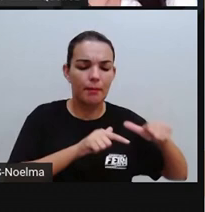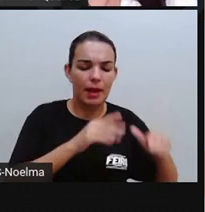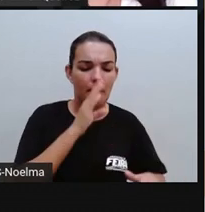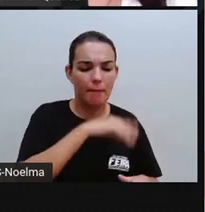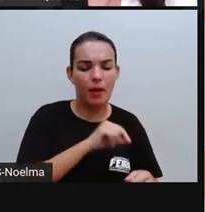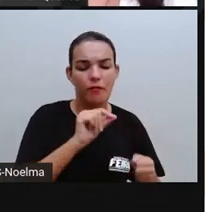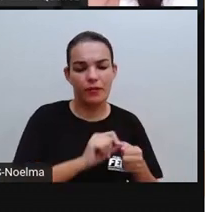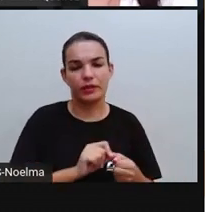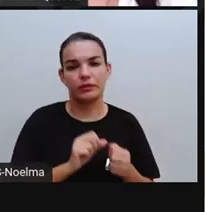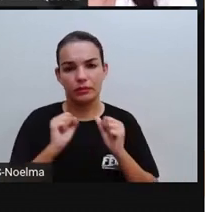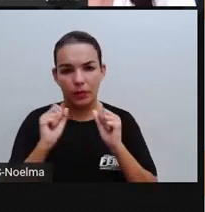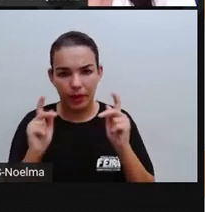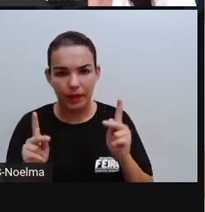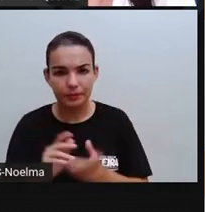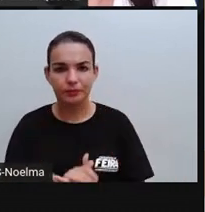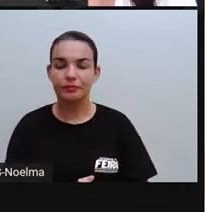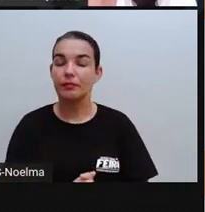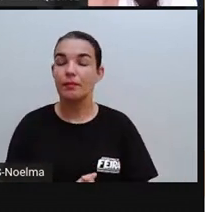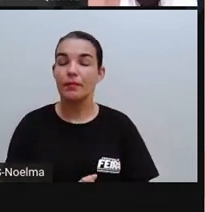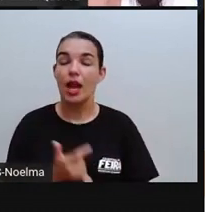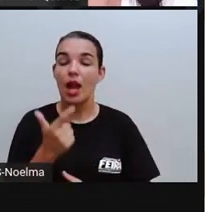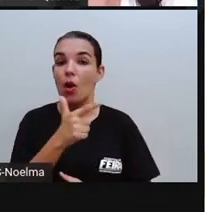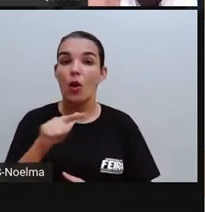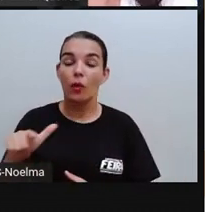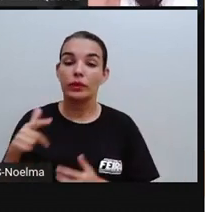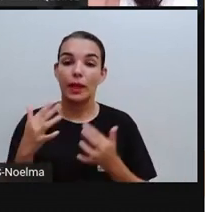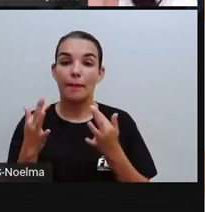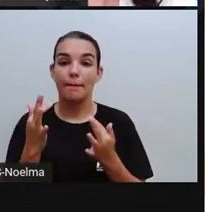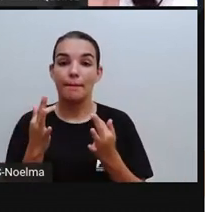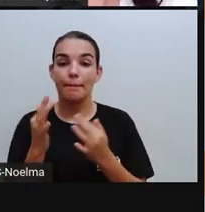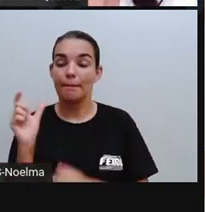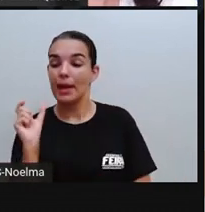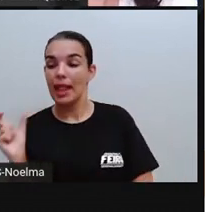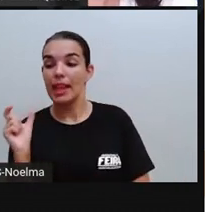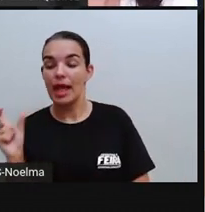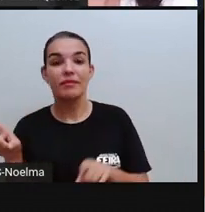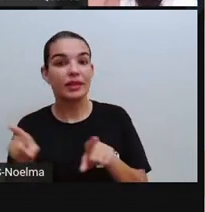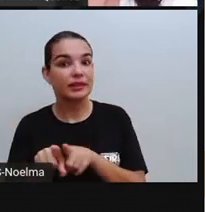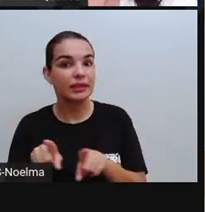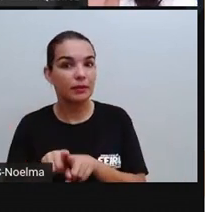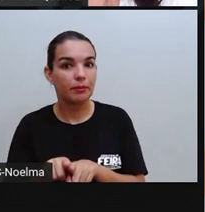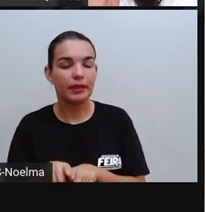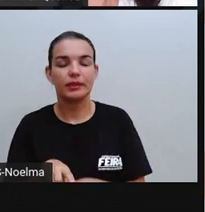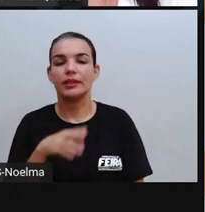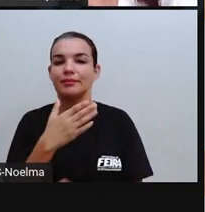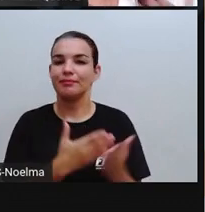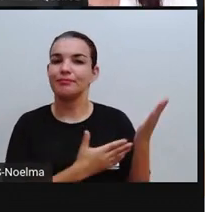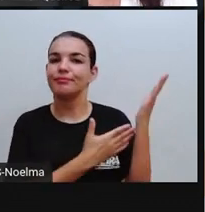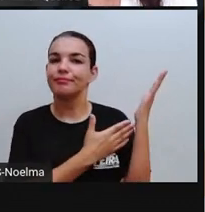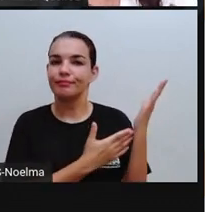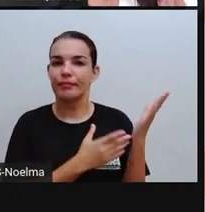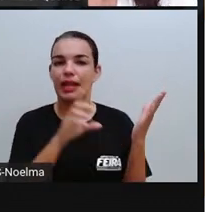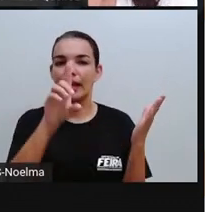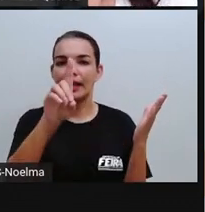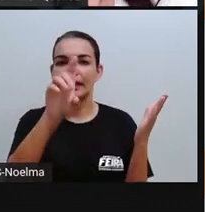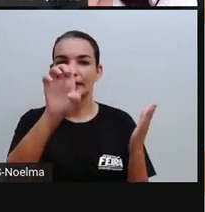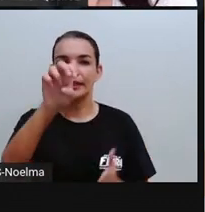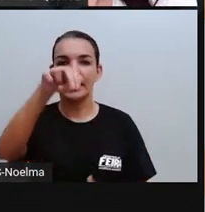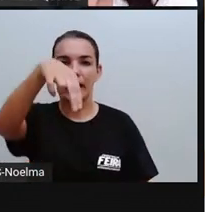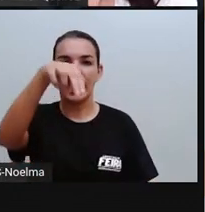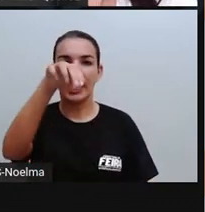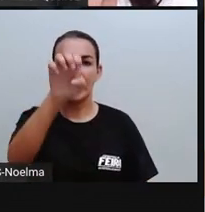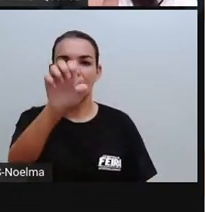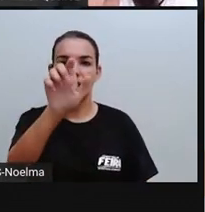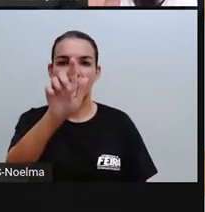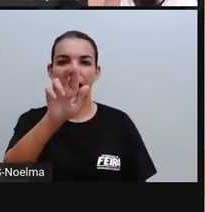Outra expressão também que está presente no vocabulário de muitas pessoas, já ouvi bastante, né? E às vezes a gente até utilizou